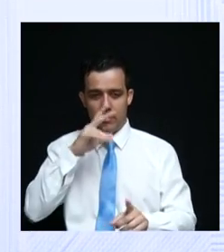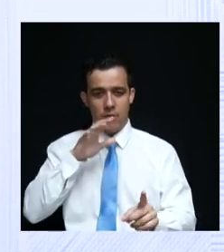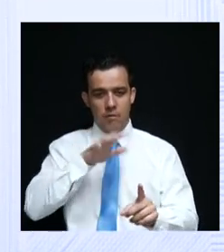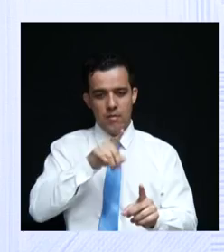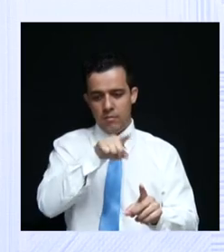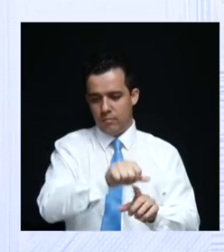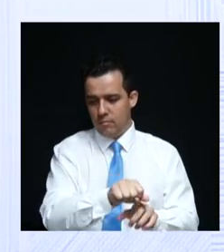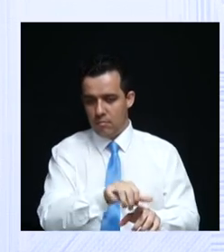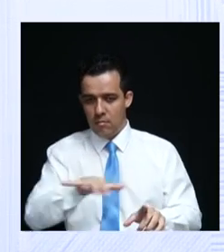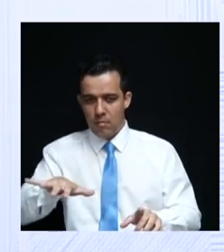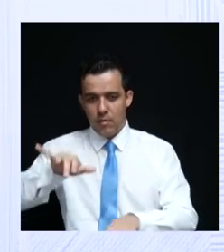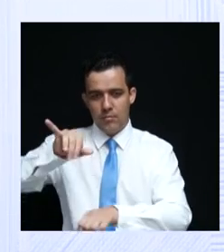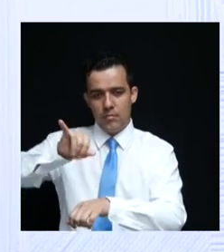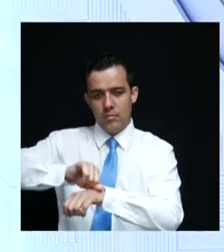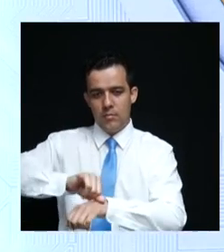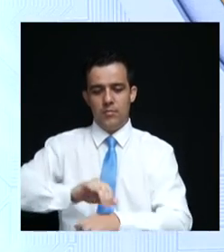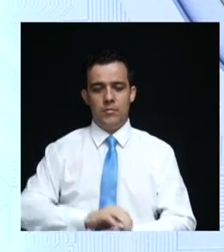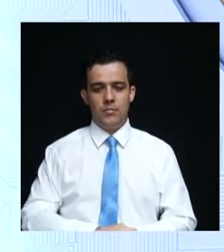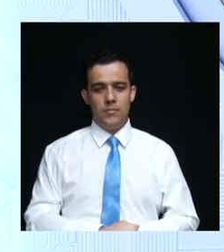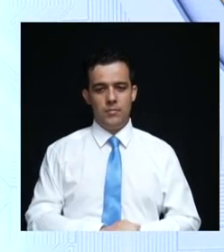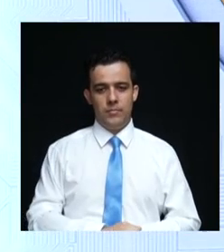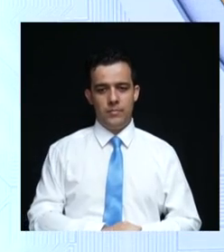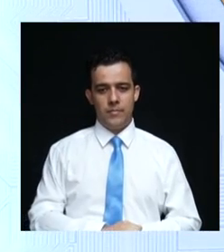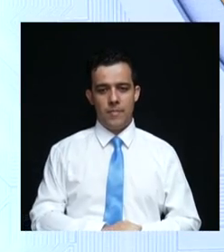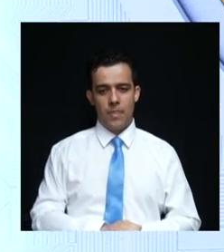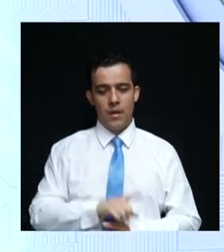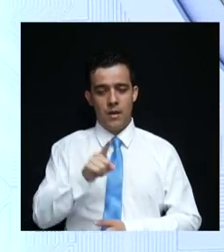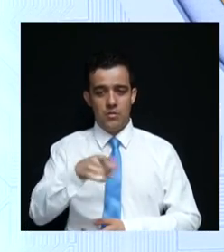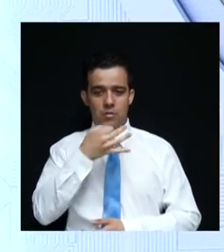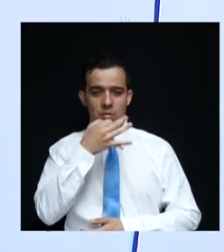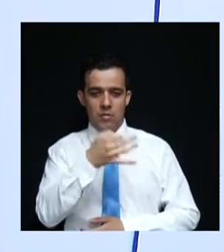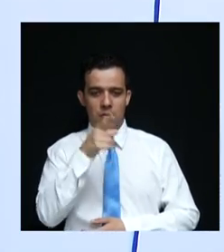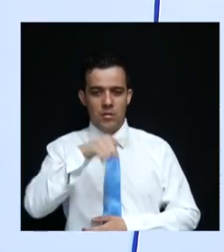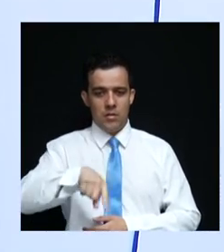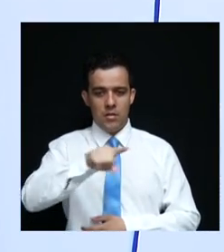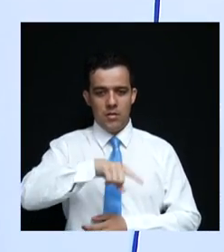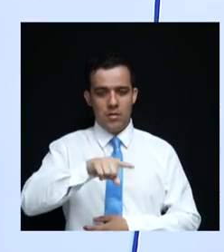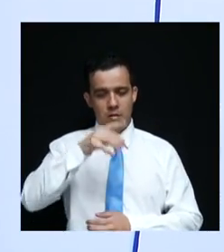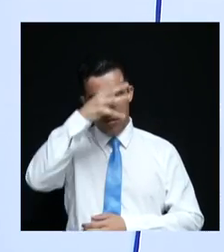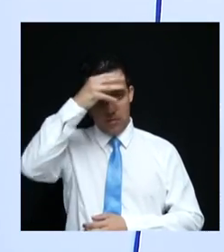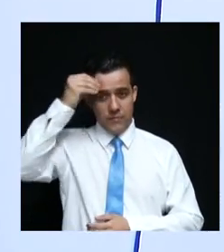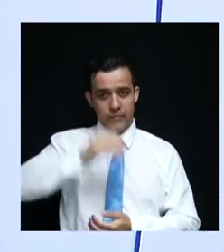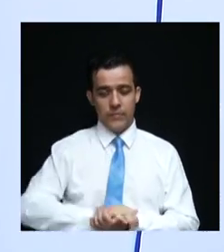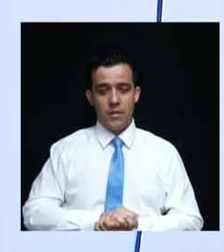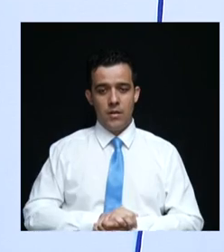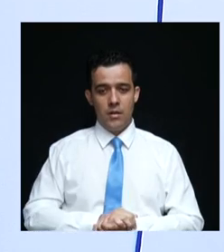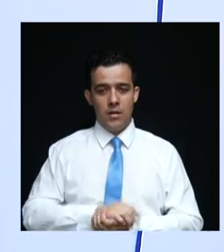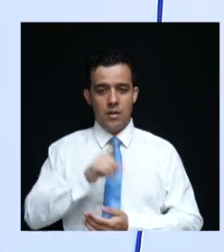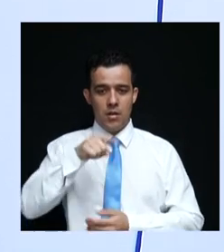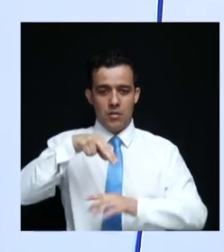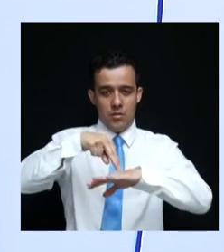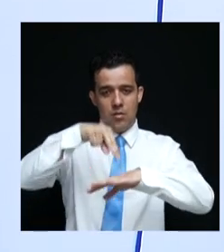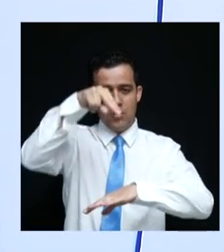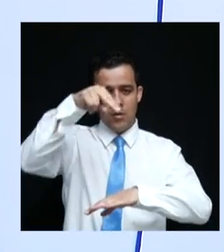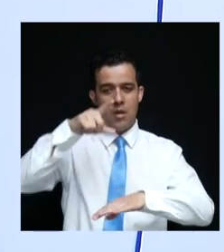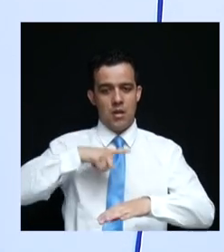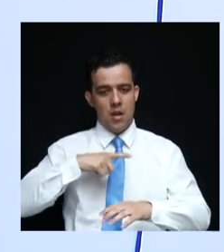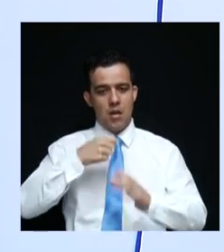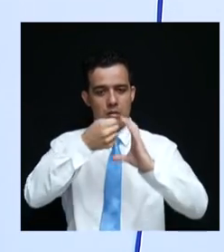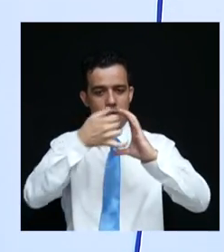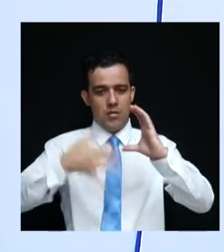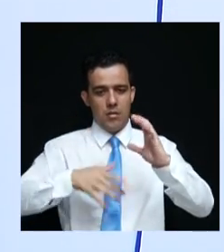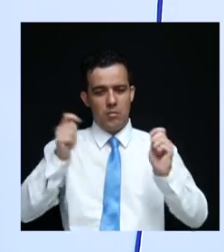migre para os centros urbanos. Seu comentário, o candidato Daniel Villela, um minuto. A região Nordeste tem características que podem ser potencializadas